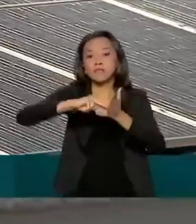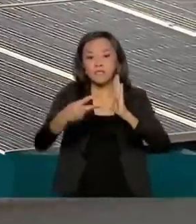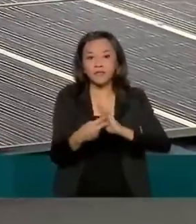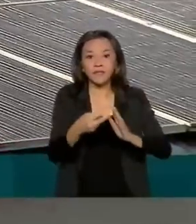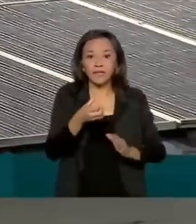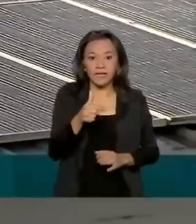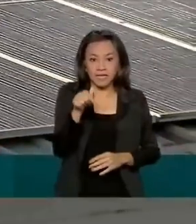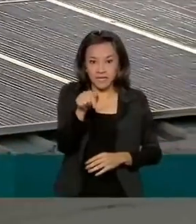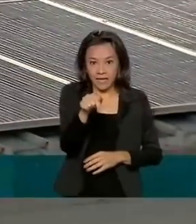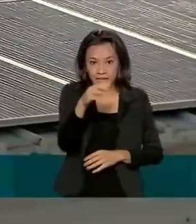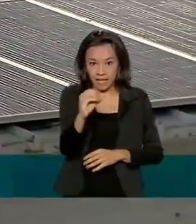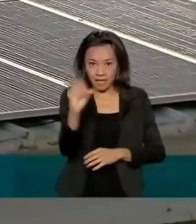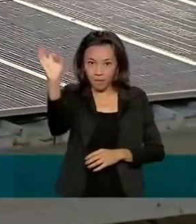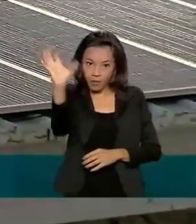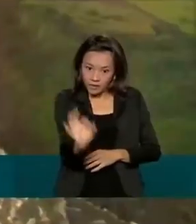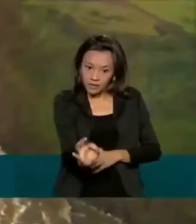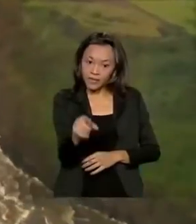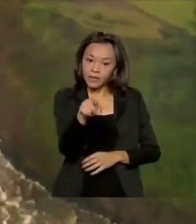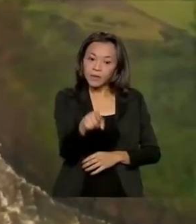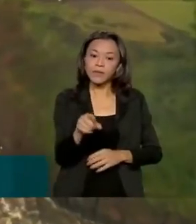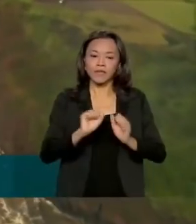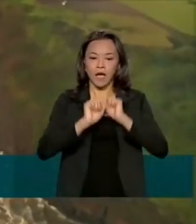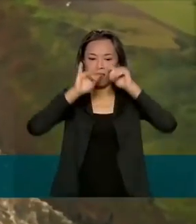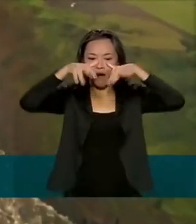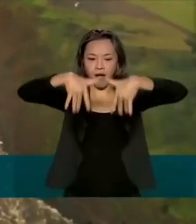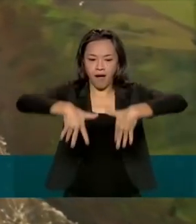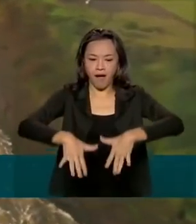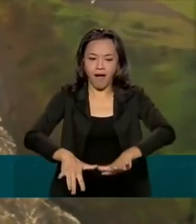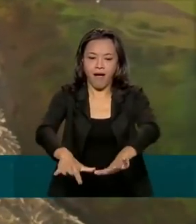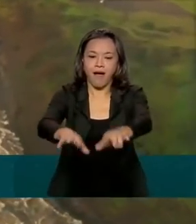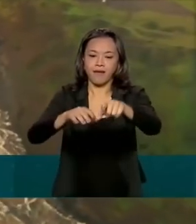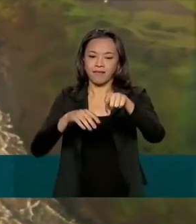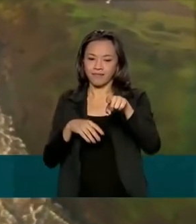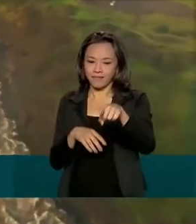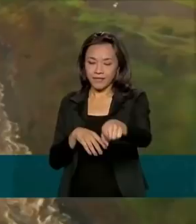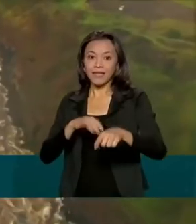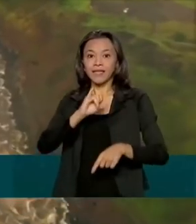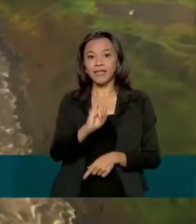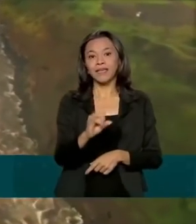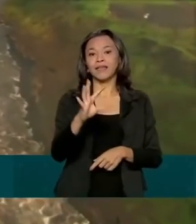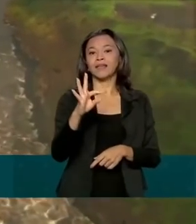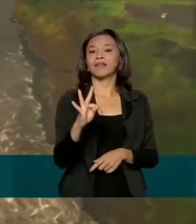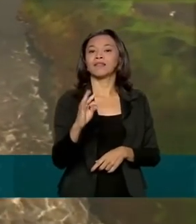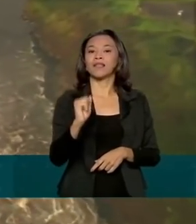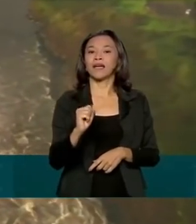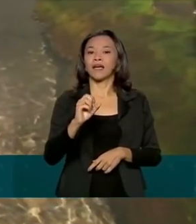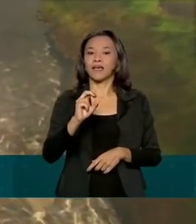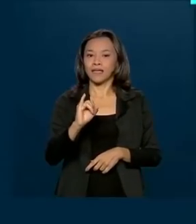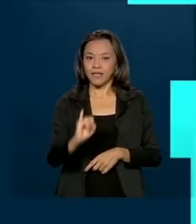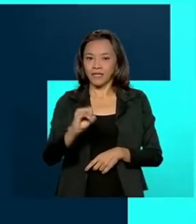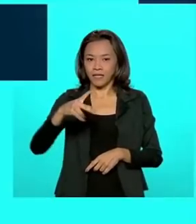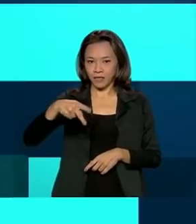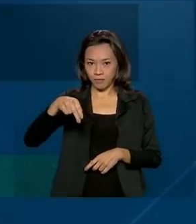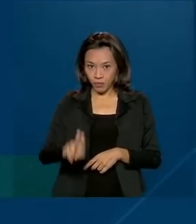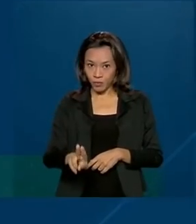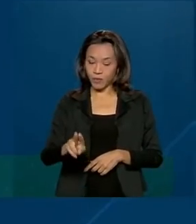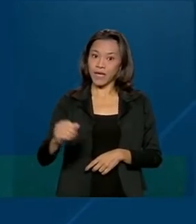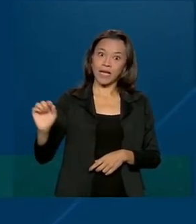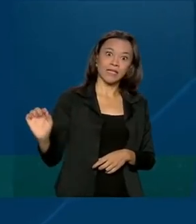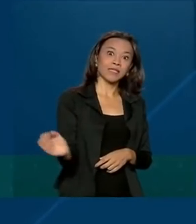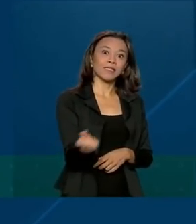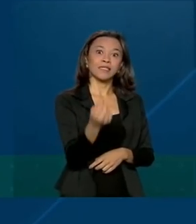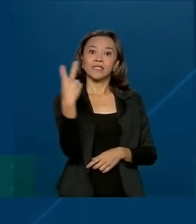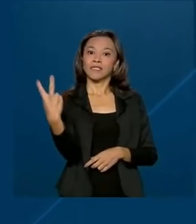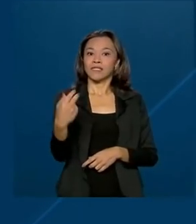potência da usina hidrelétrica de Itaipu, que é a segunda maior do mundo e a maior da América Latina. Segundo a